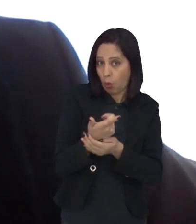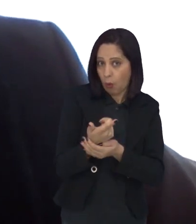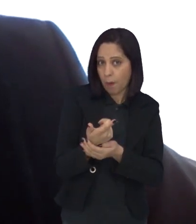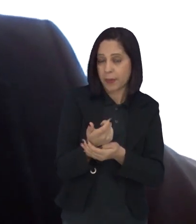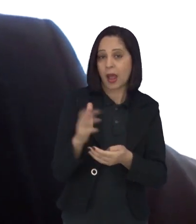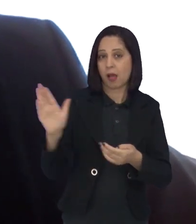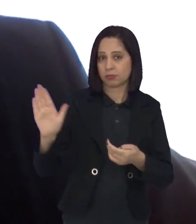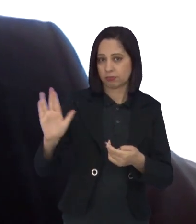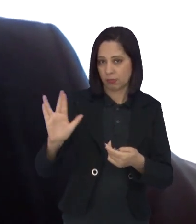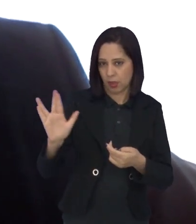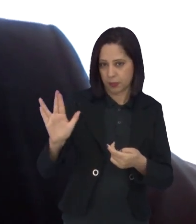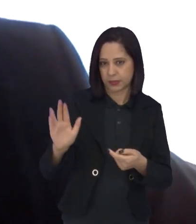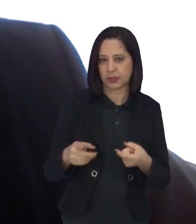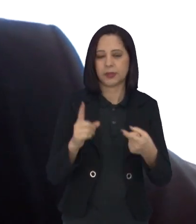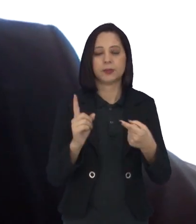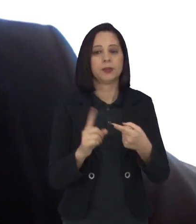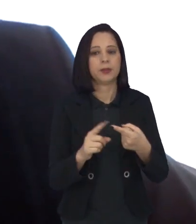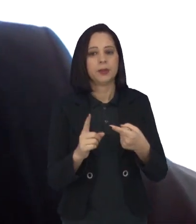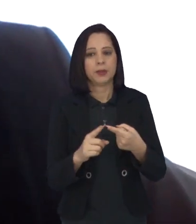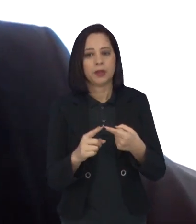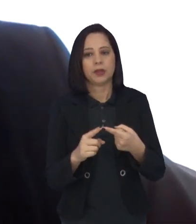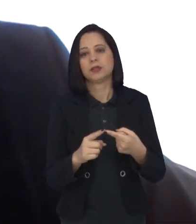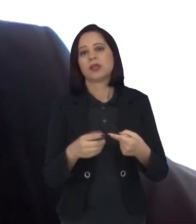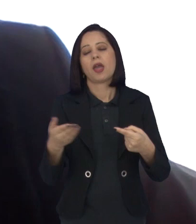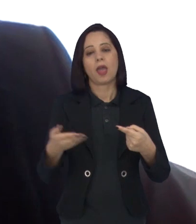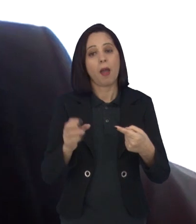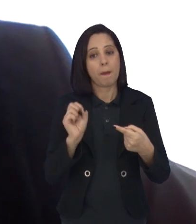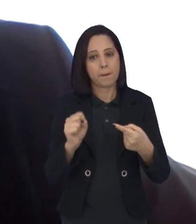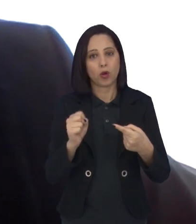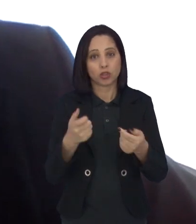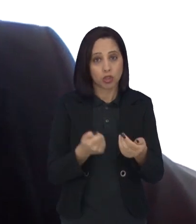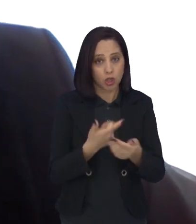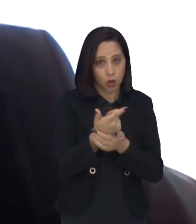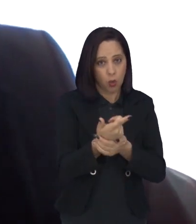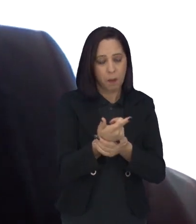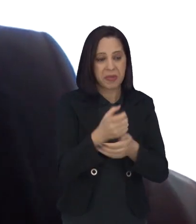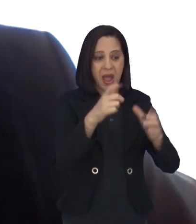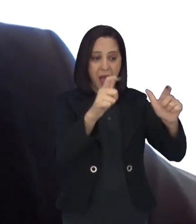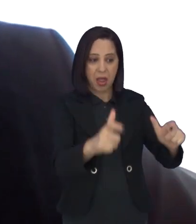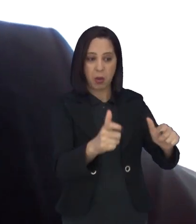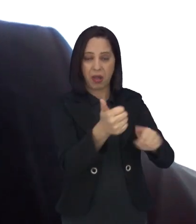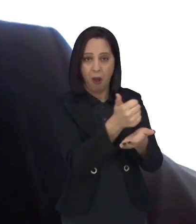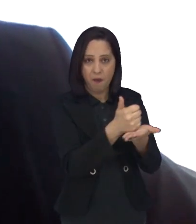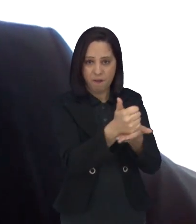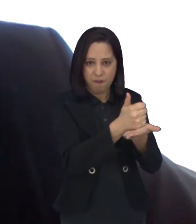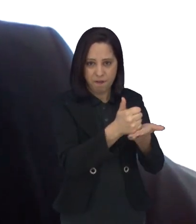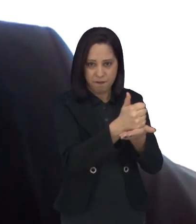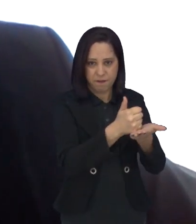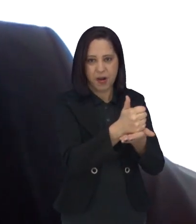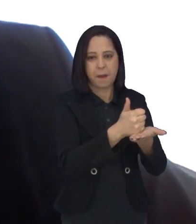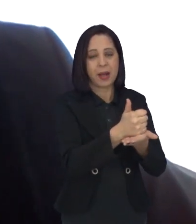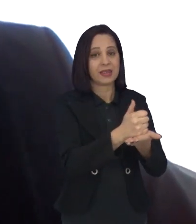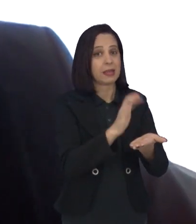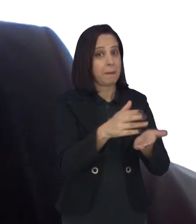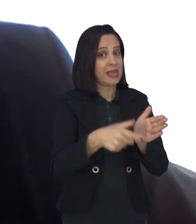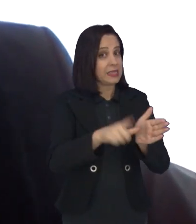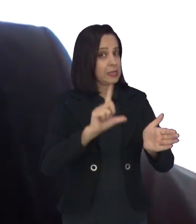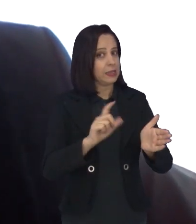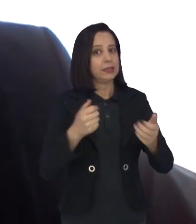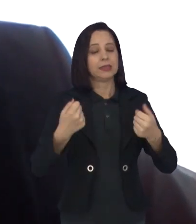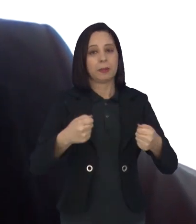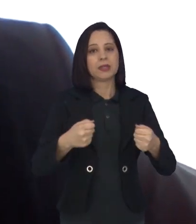né? O medicamento de cannabis. Então, hoje é possível você comprar em farmácias, com base numa autorização da